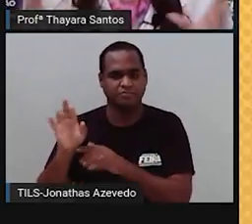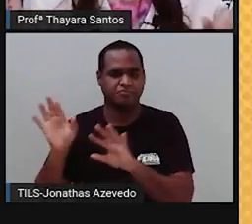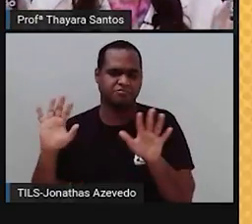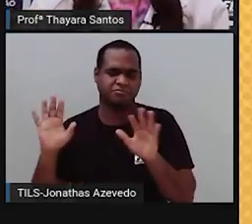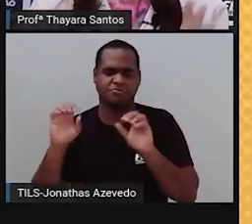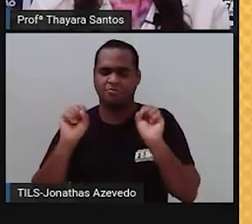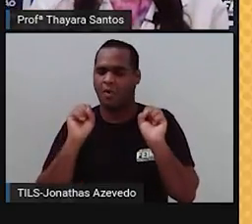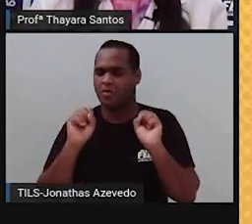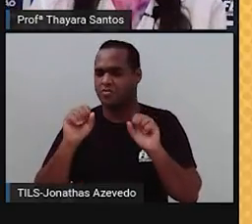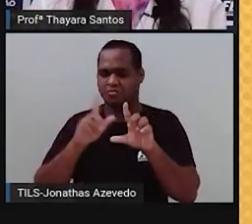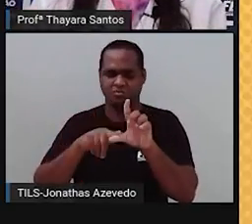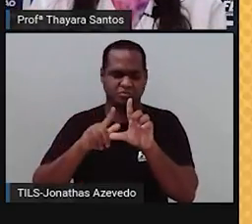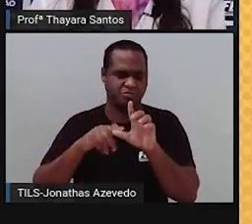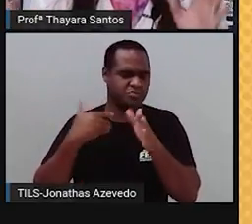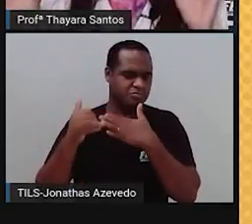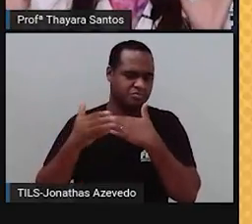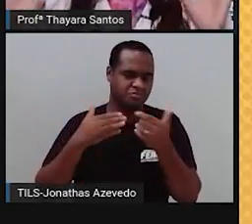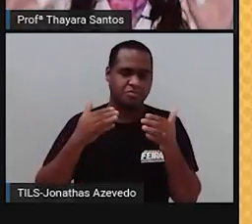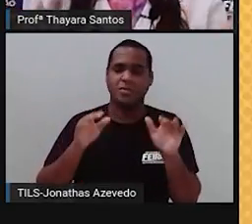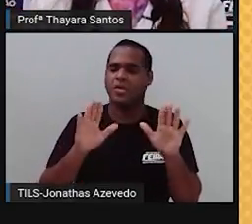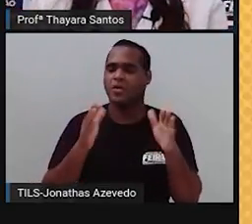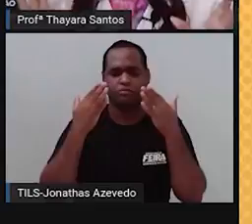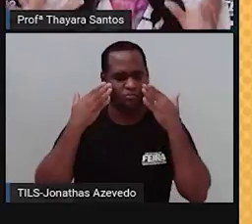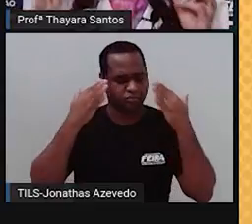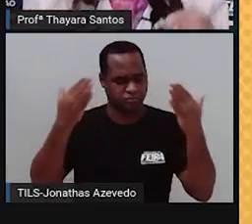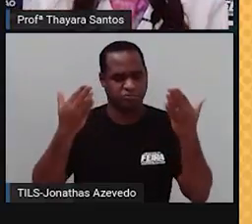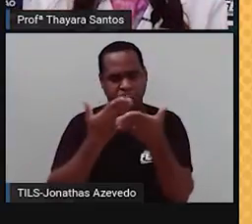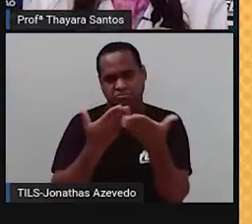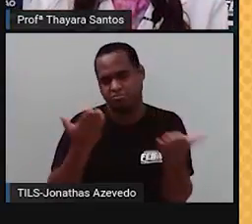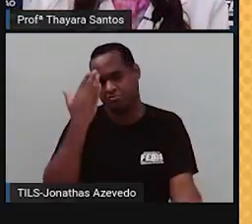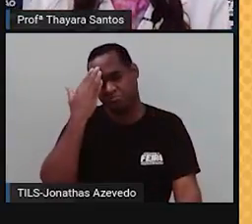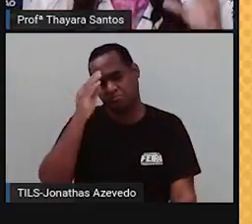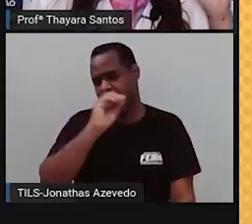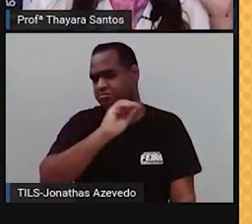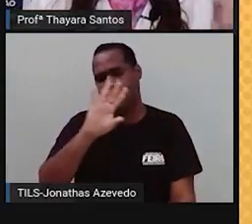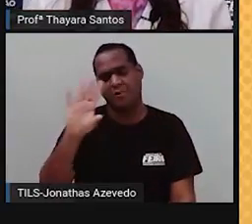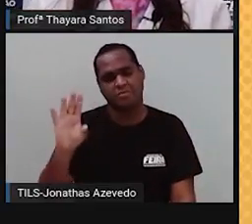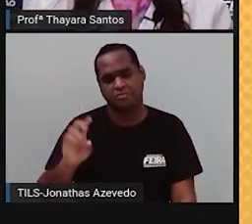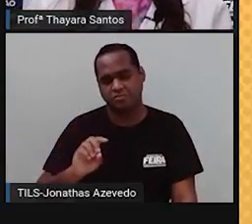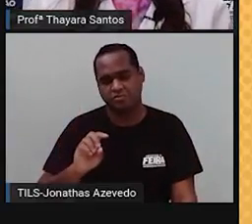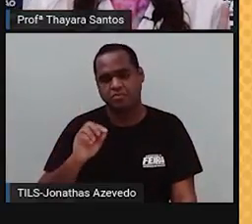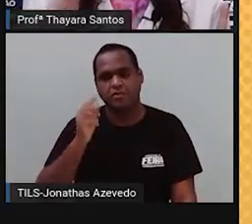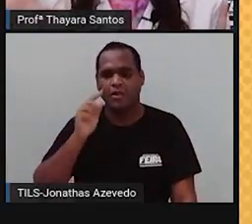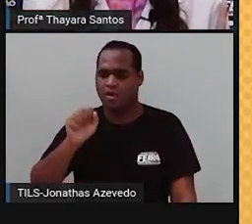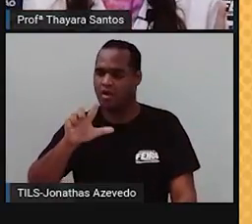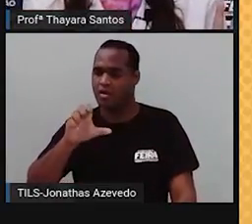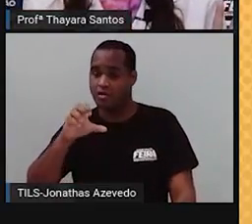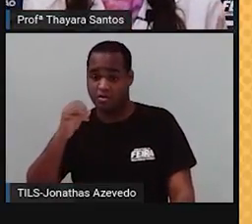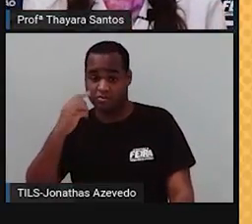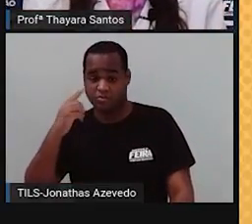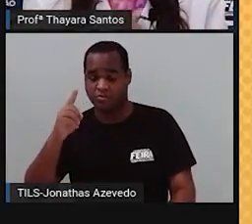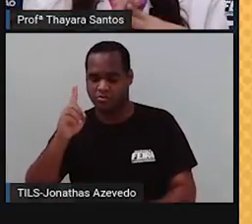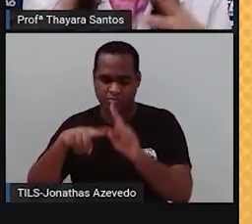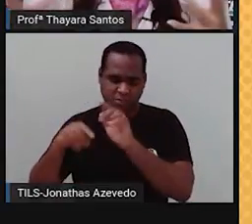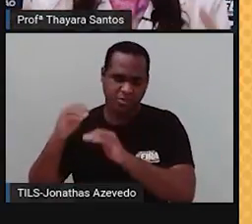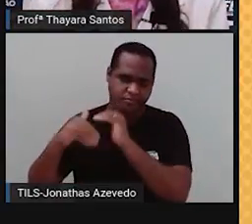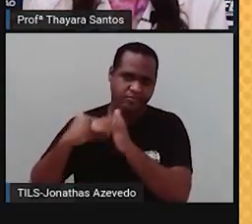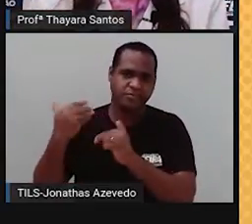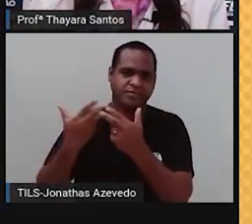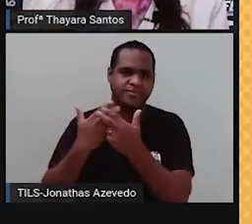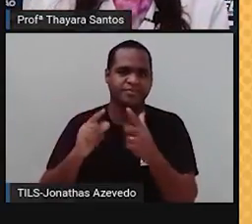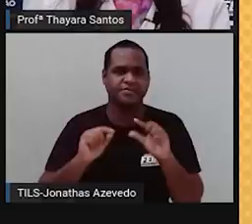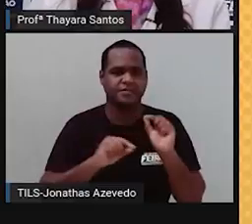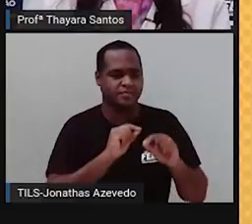Então, poderia representar com qualquer coisa. É só uma representação para vocês conseguirem entender o que é alelo dominante, o que é alelo recessivo e como é que